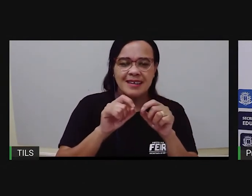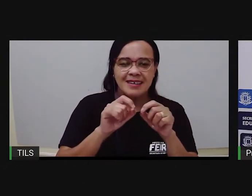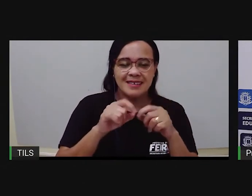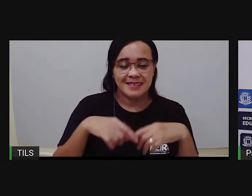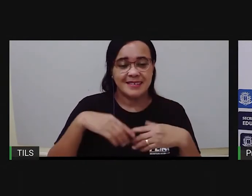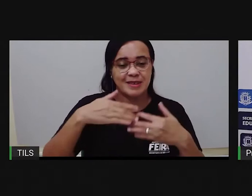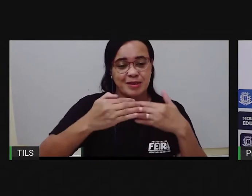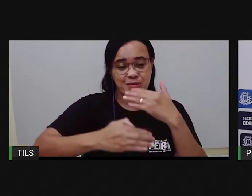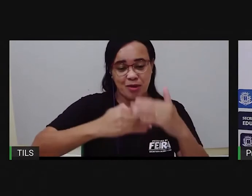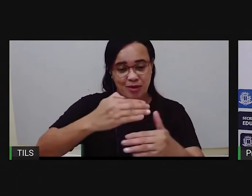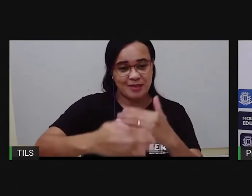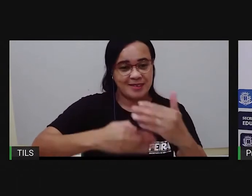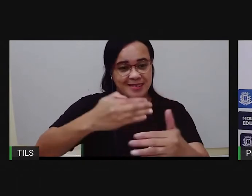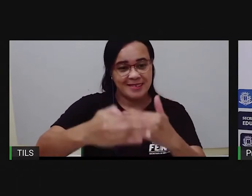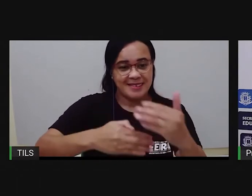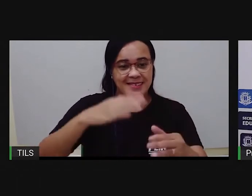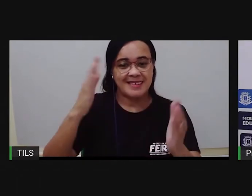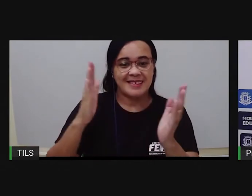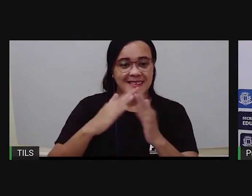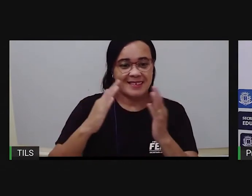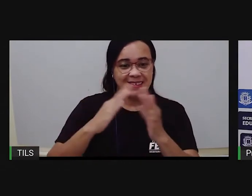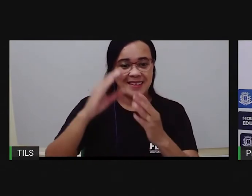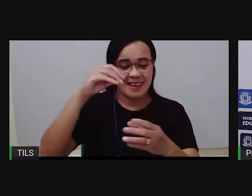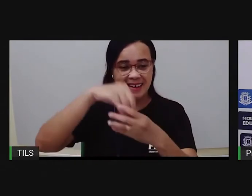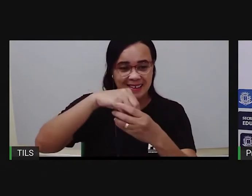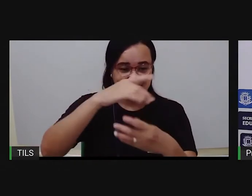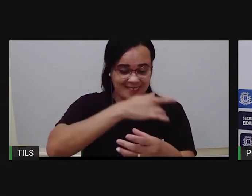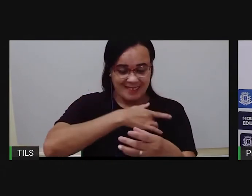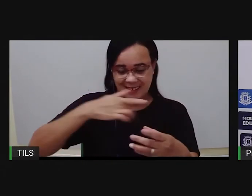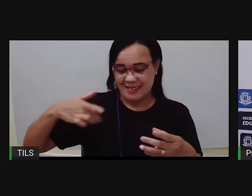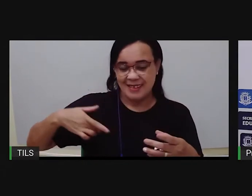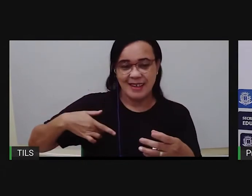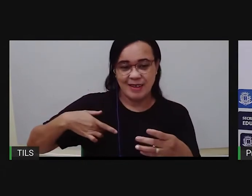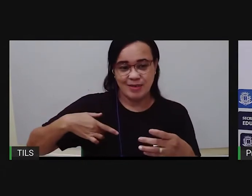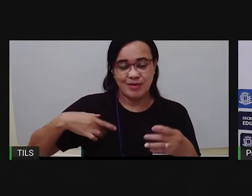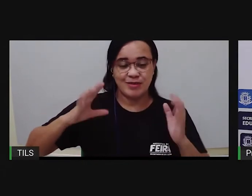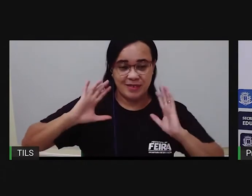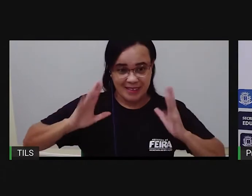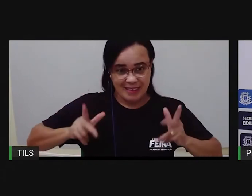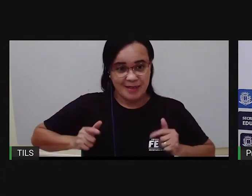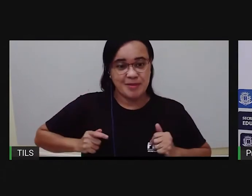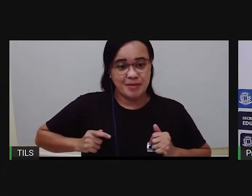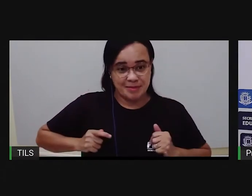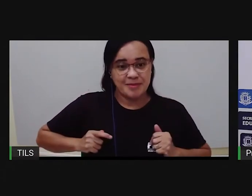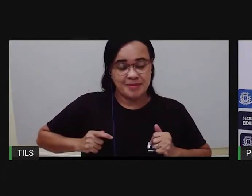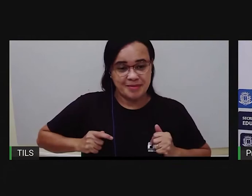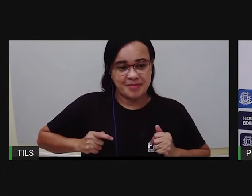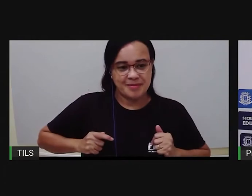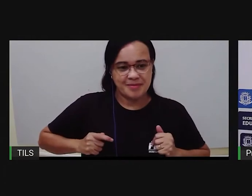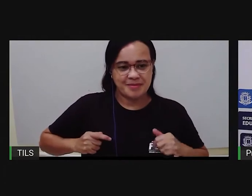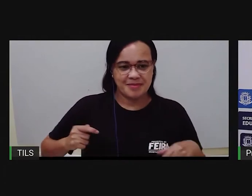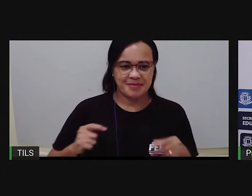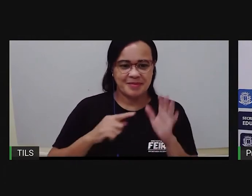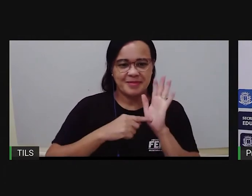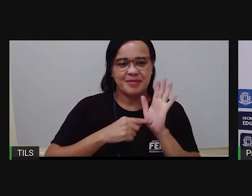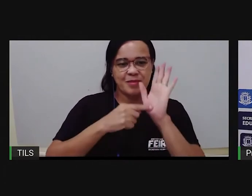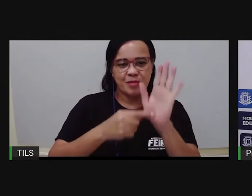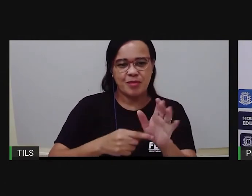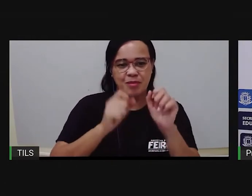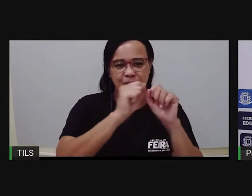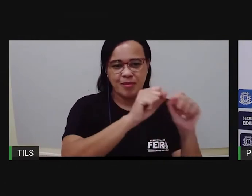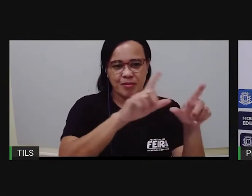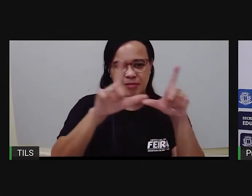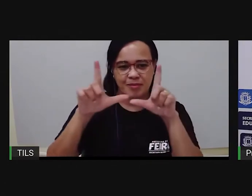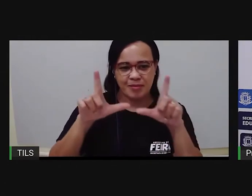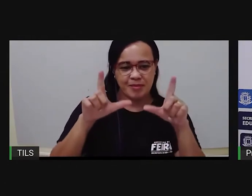processo aí relacionado à saúde e à higiene? Vou mostrar para vocês a apresentação